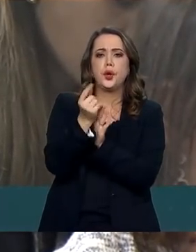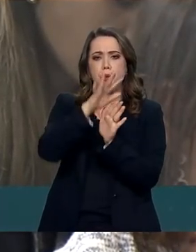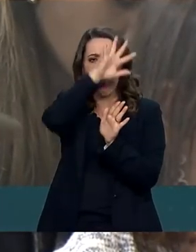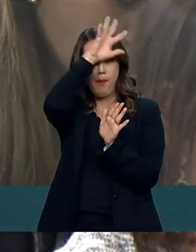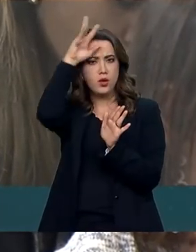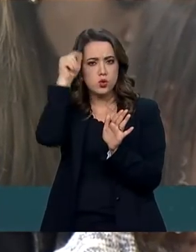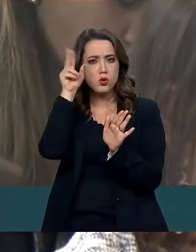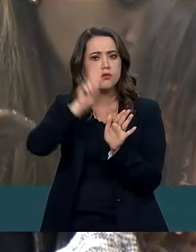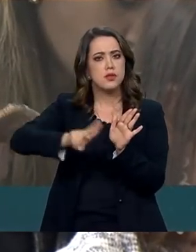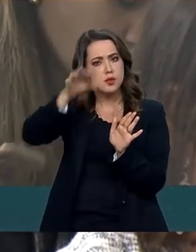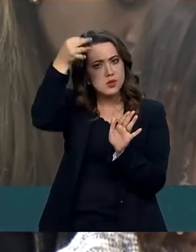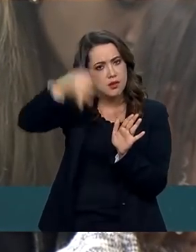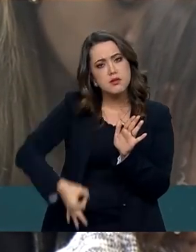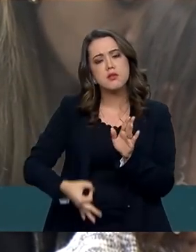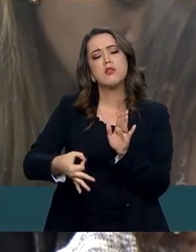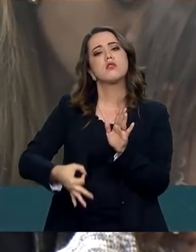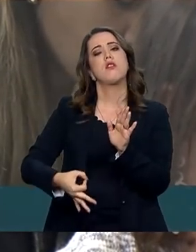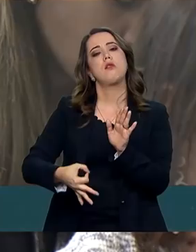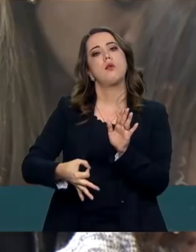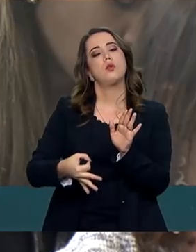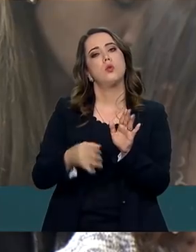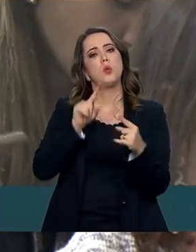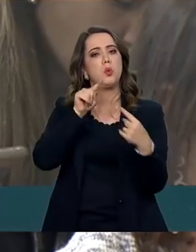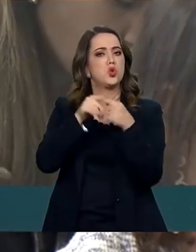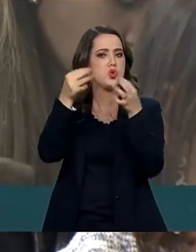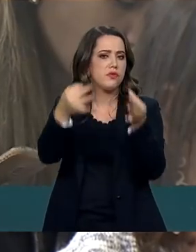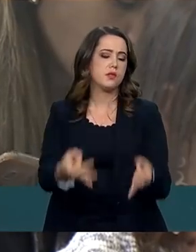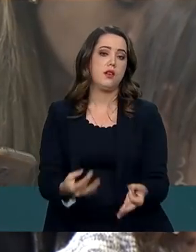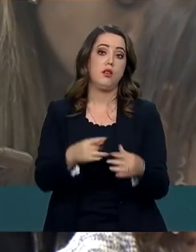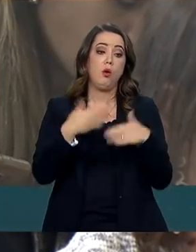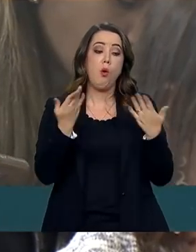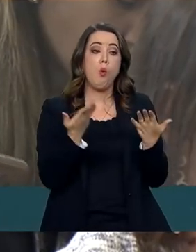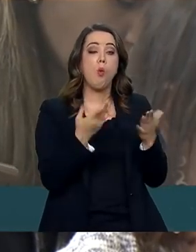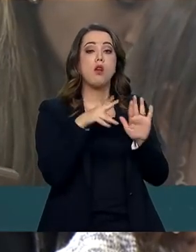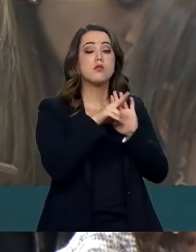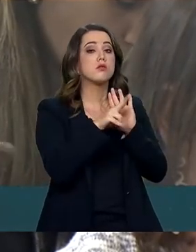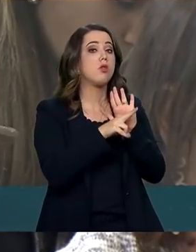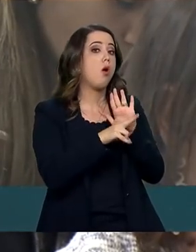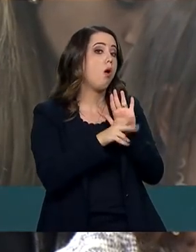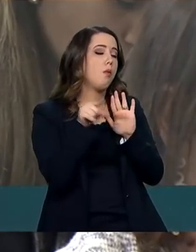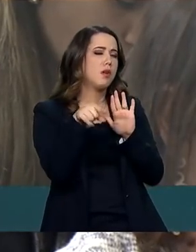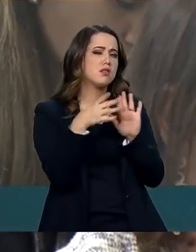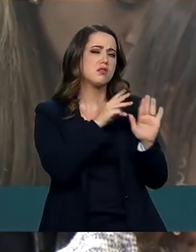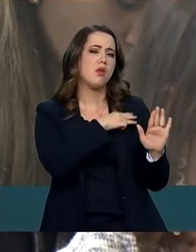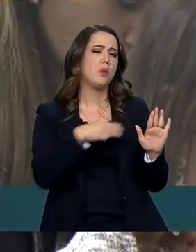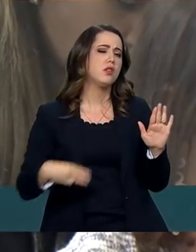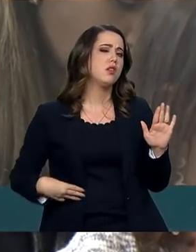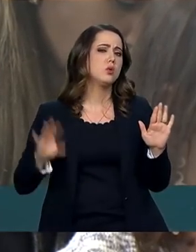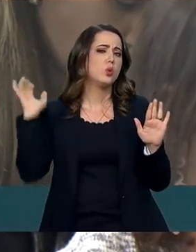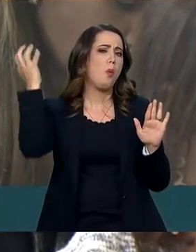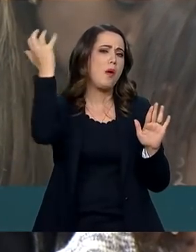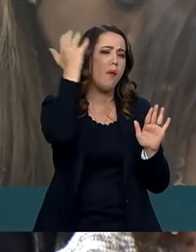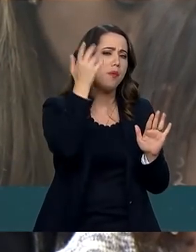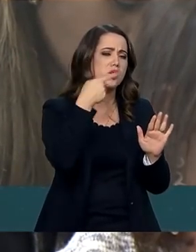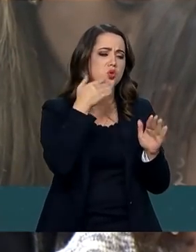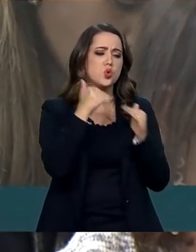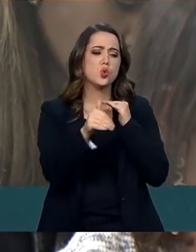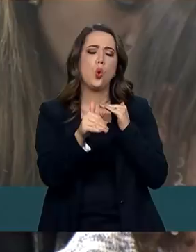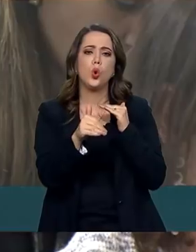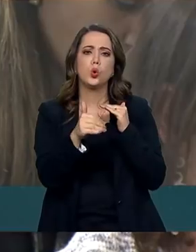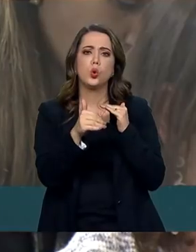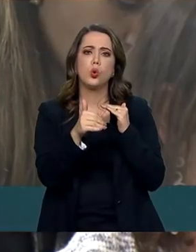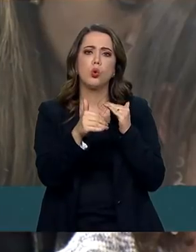correta, para os fins a que se destina, que padrões teriam sido esses que levaram o ministro a contestar